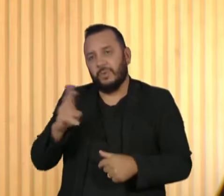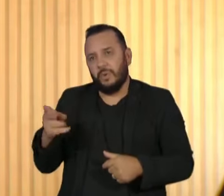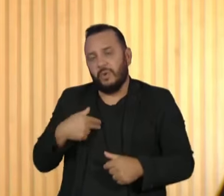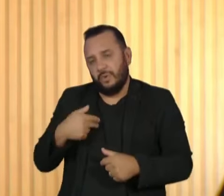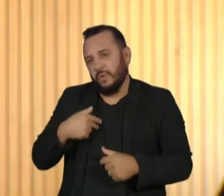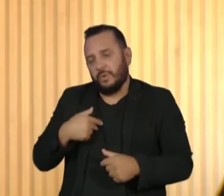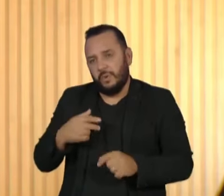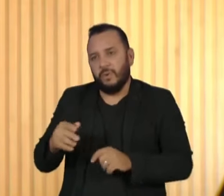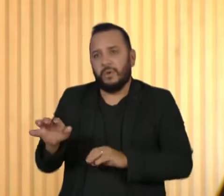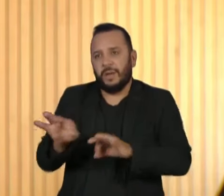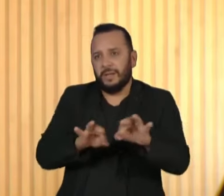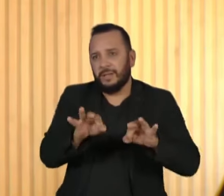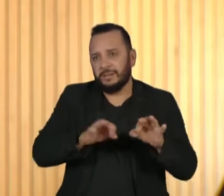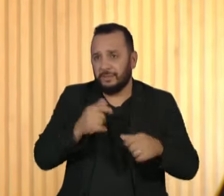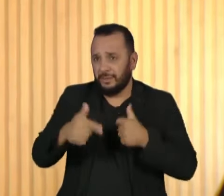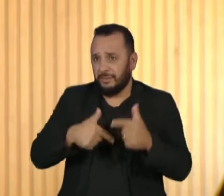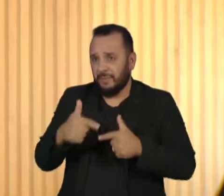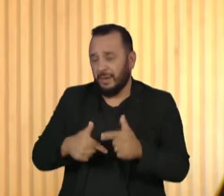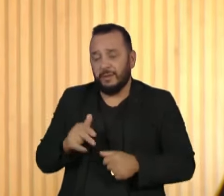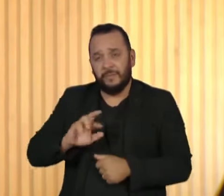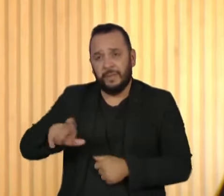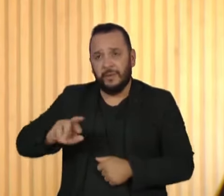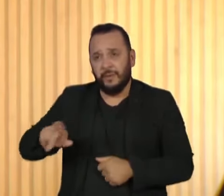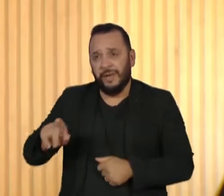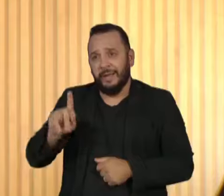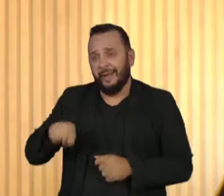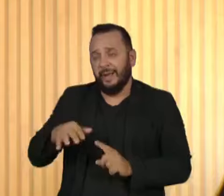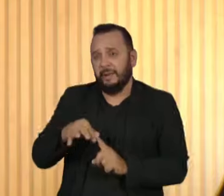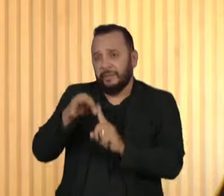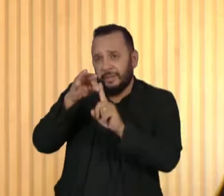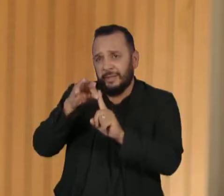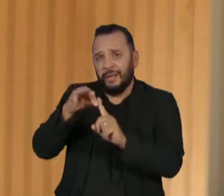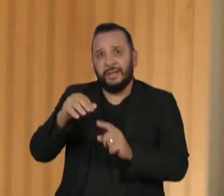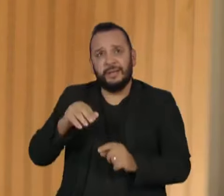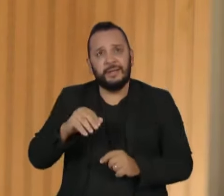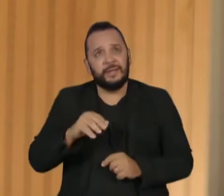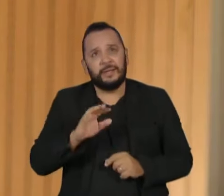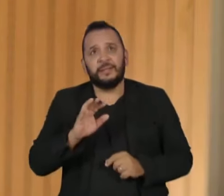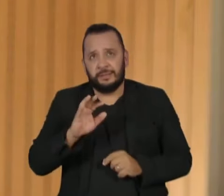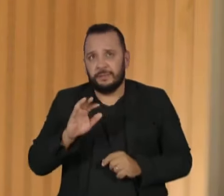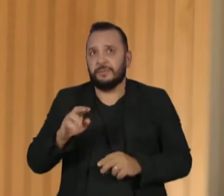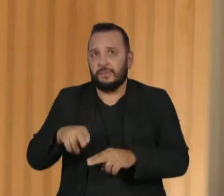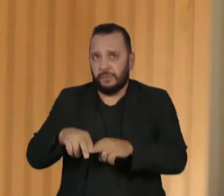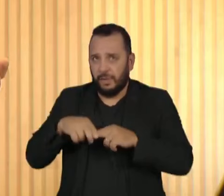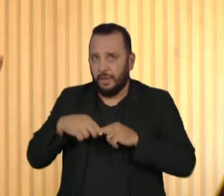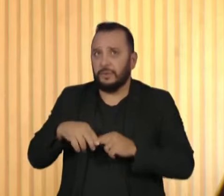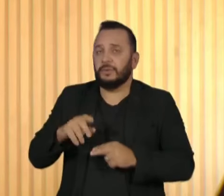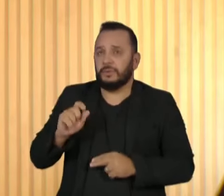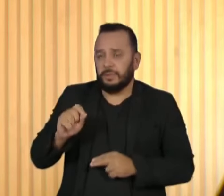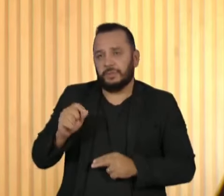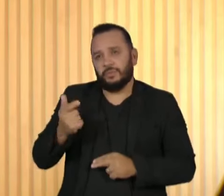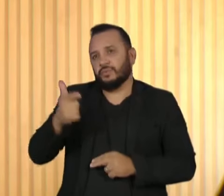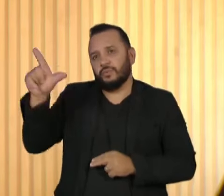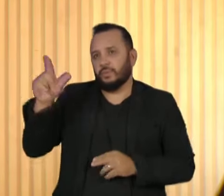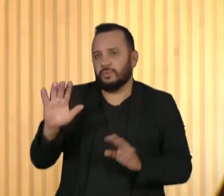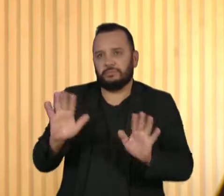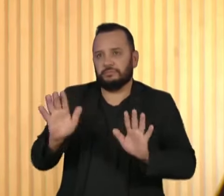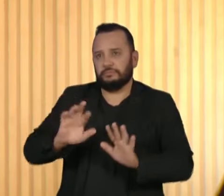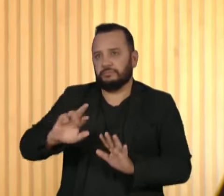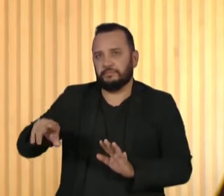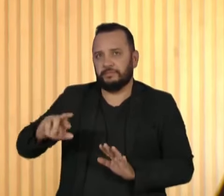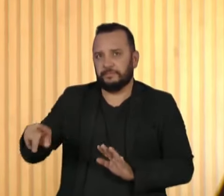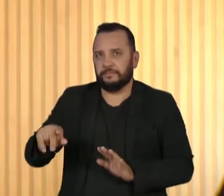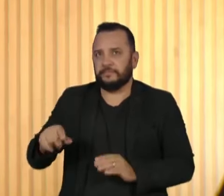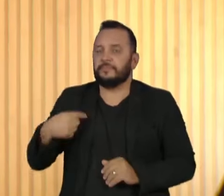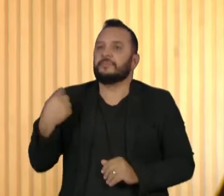trabalho, seja o que for, que deva ser priorizada em detração dos outros. A gente